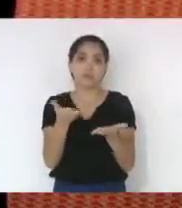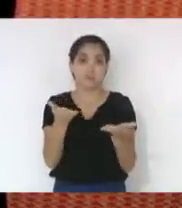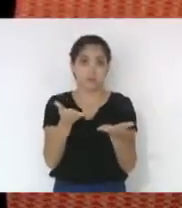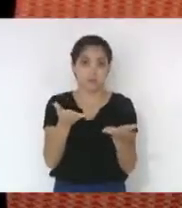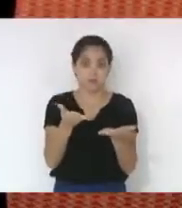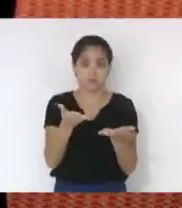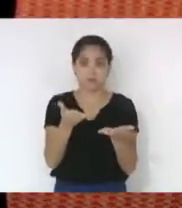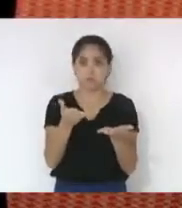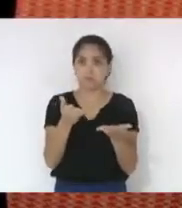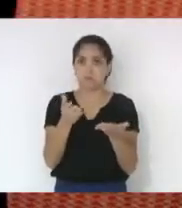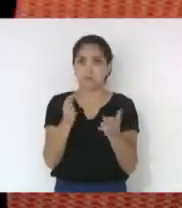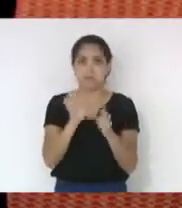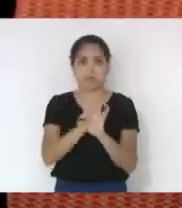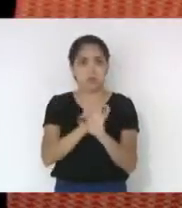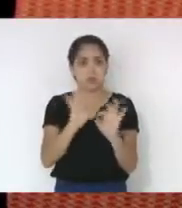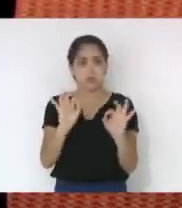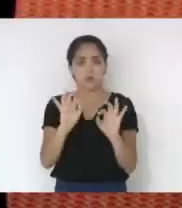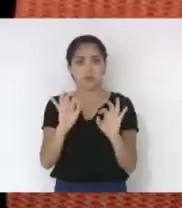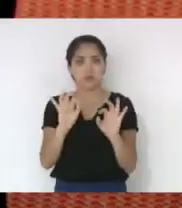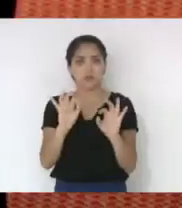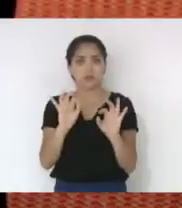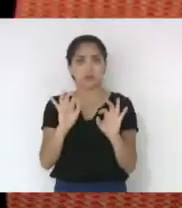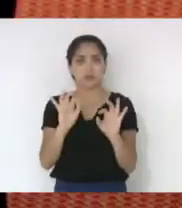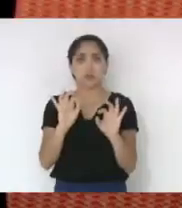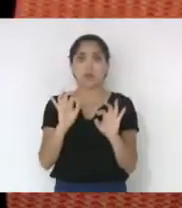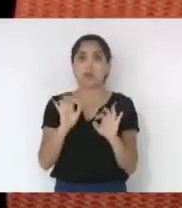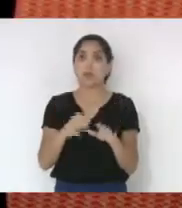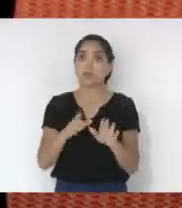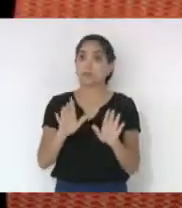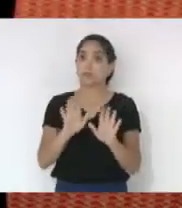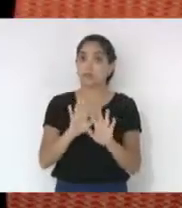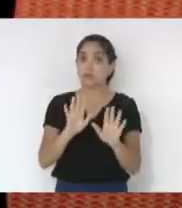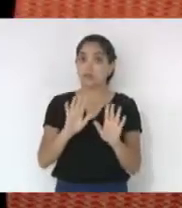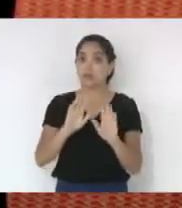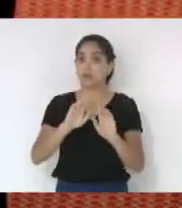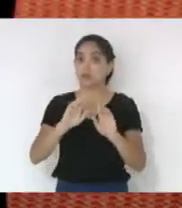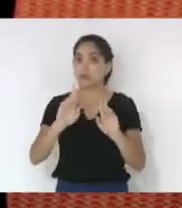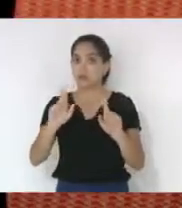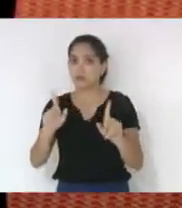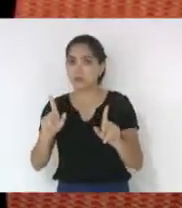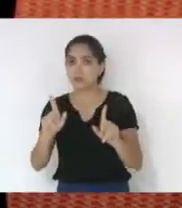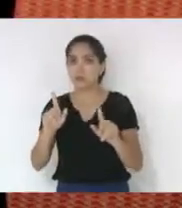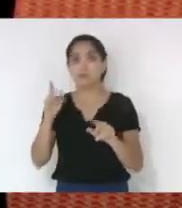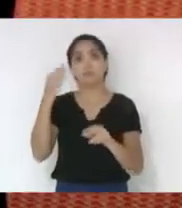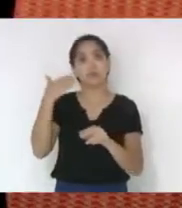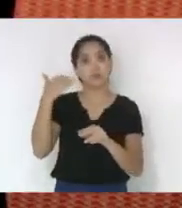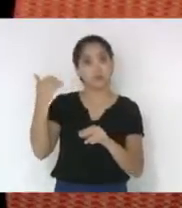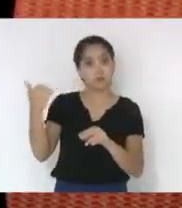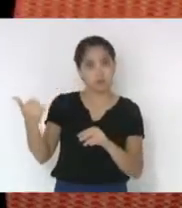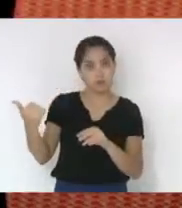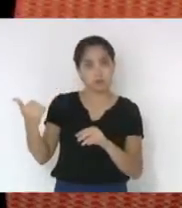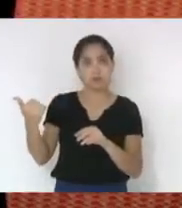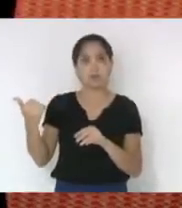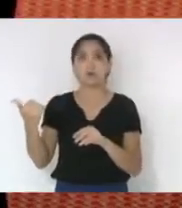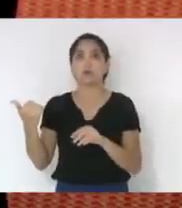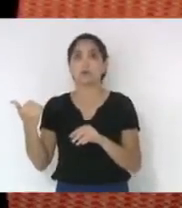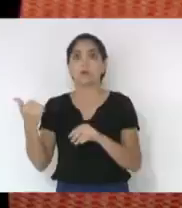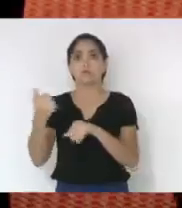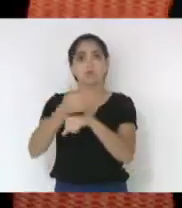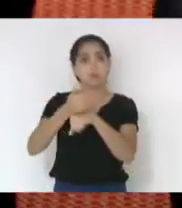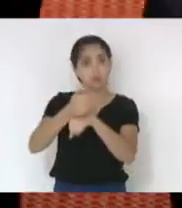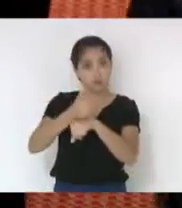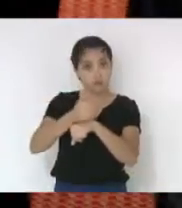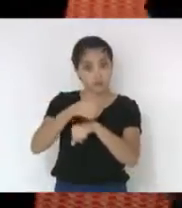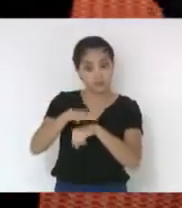Nenhum policial me procurou. Ao contrário, eu fui procurado por profissionais da